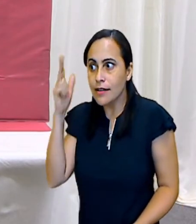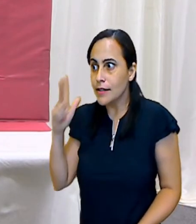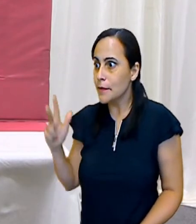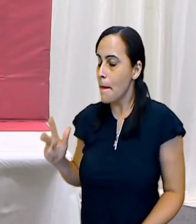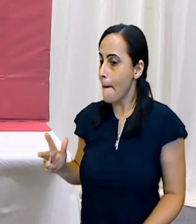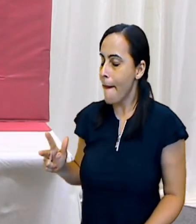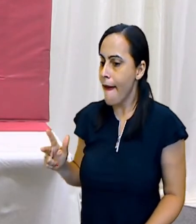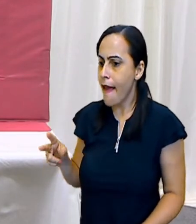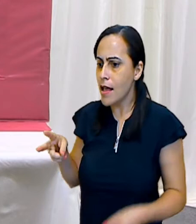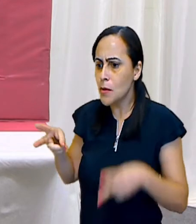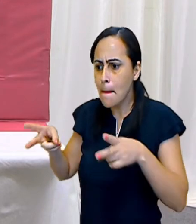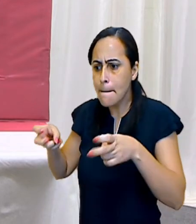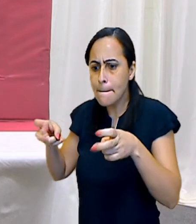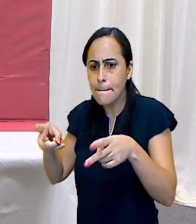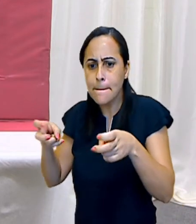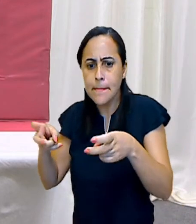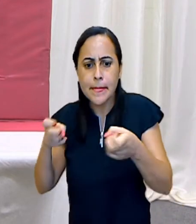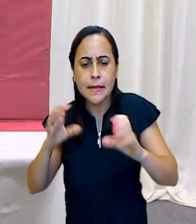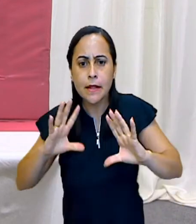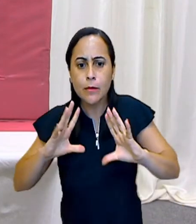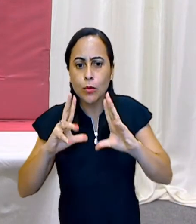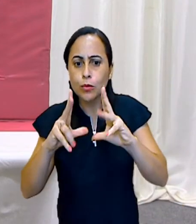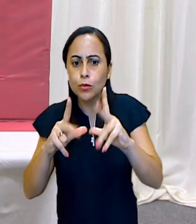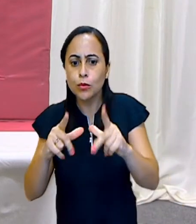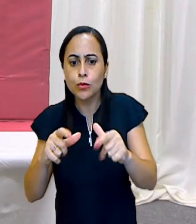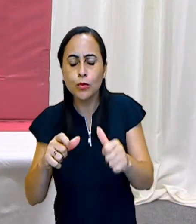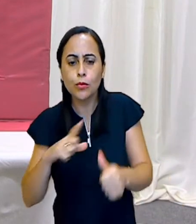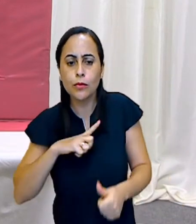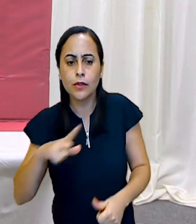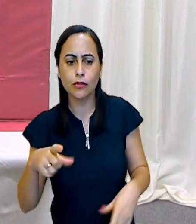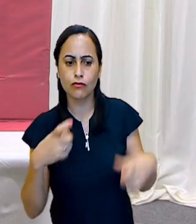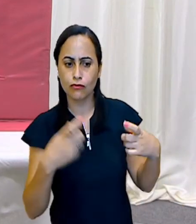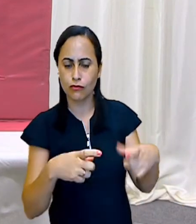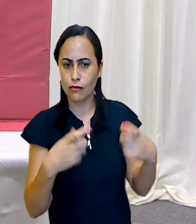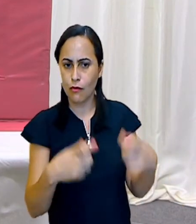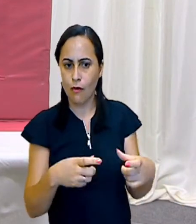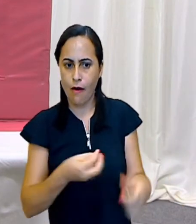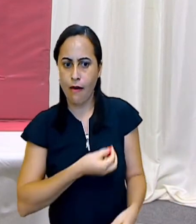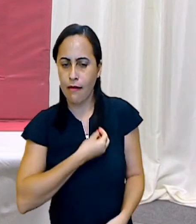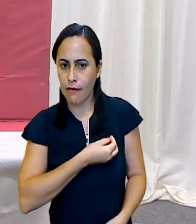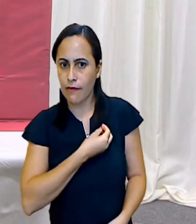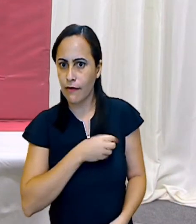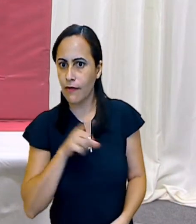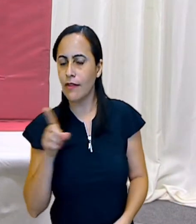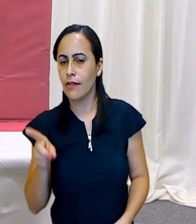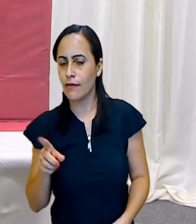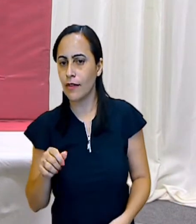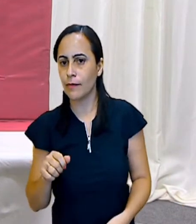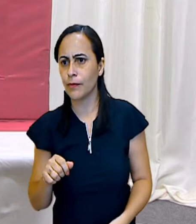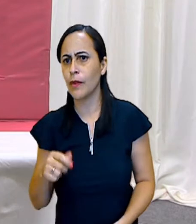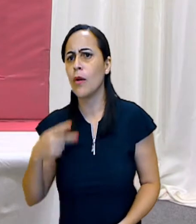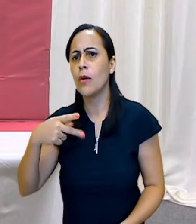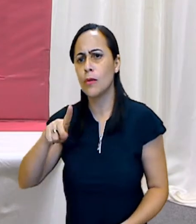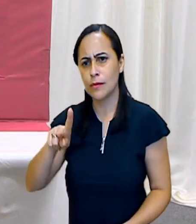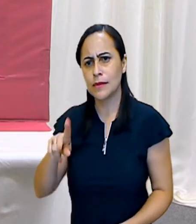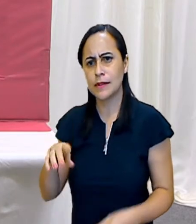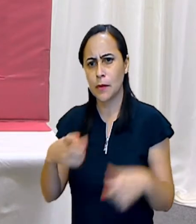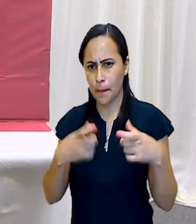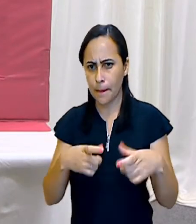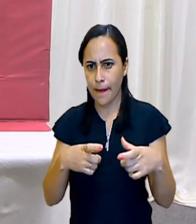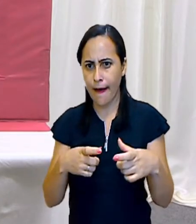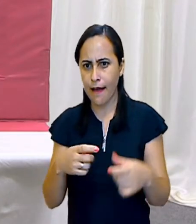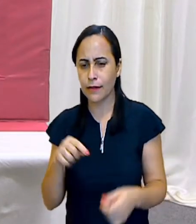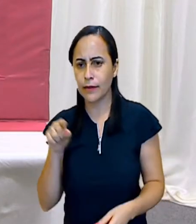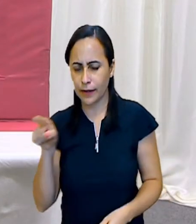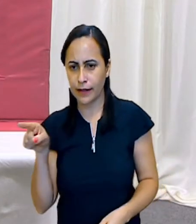observou tudo o que tinha no bairro dele. Crianças, o seu bairro é assim como o bairro do Marcelo? É sobre esse